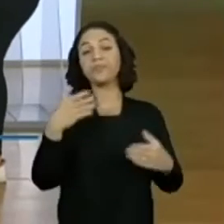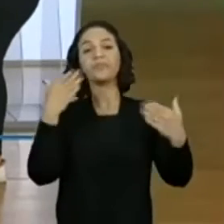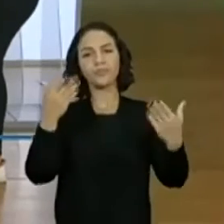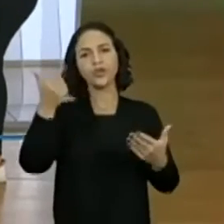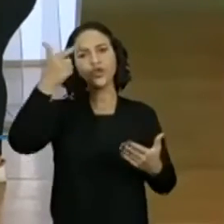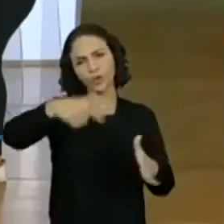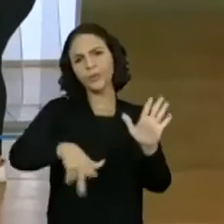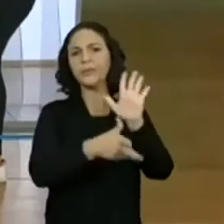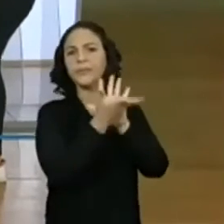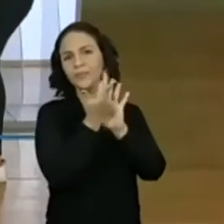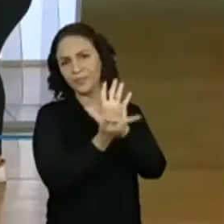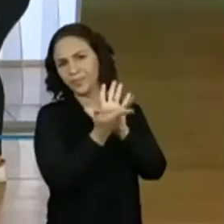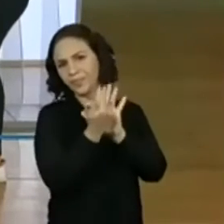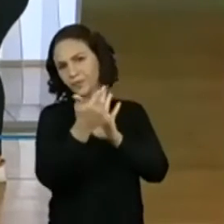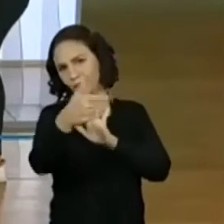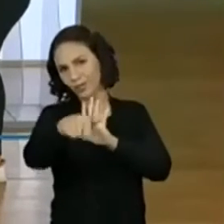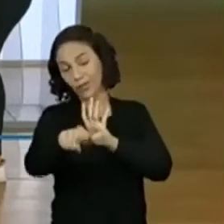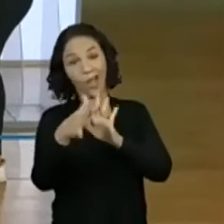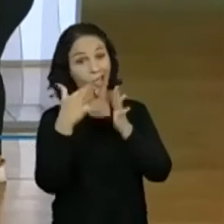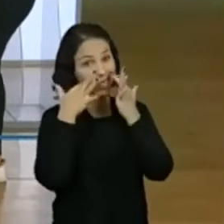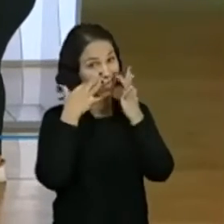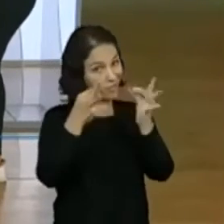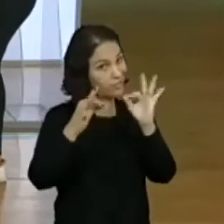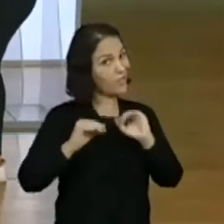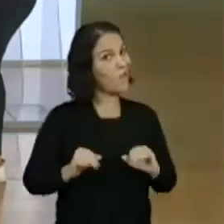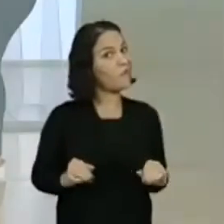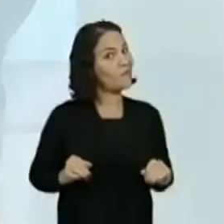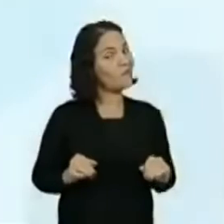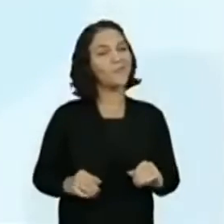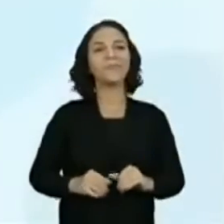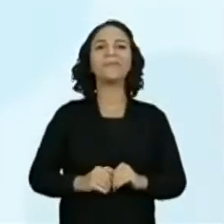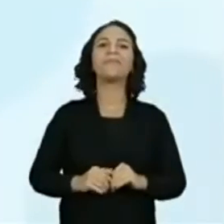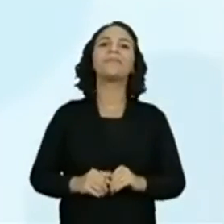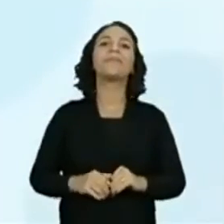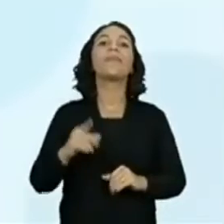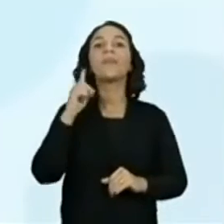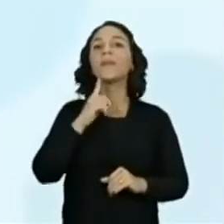ilustração? Mais uma imagem? Fiquem atentos, hein? Rapidamente.